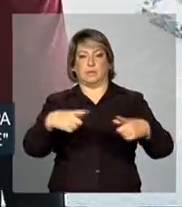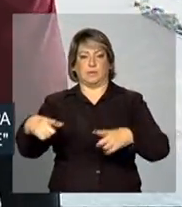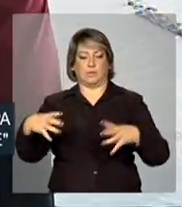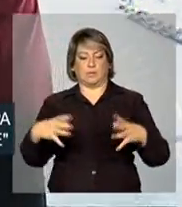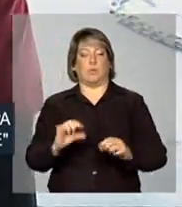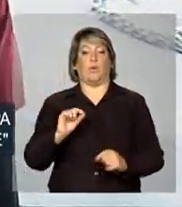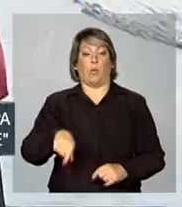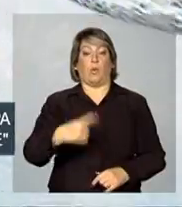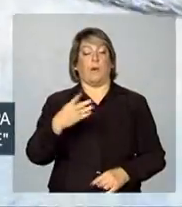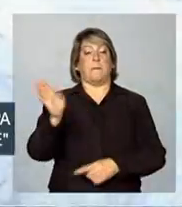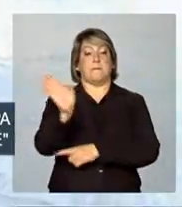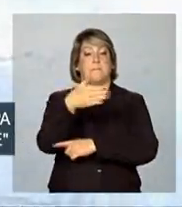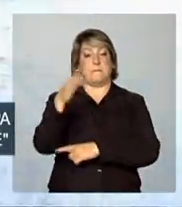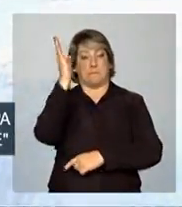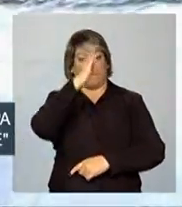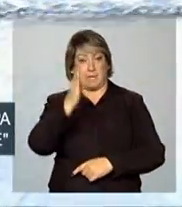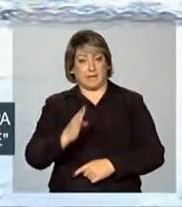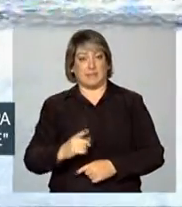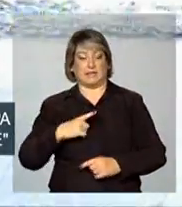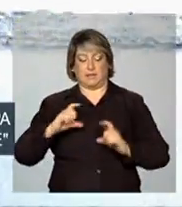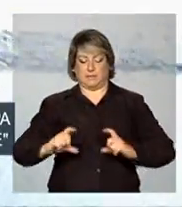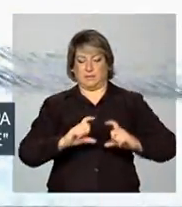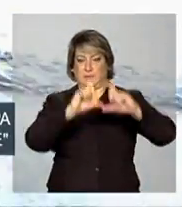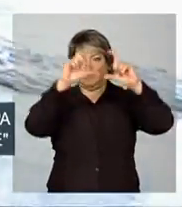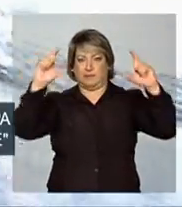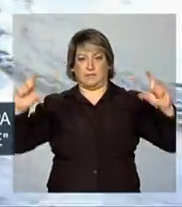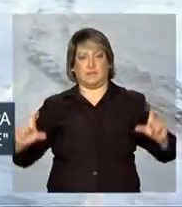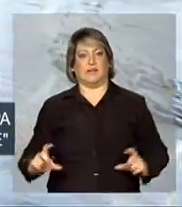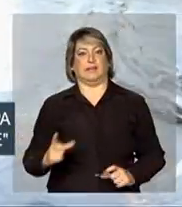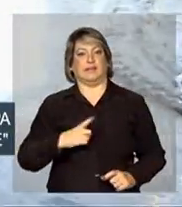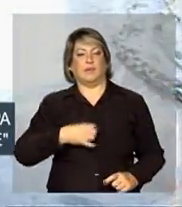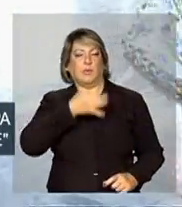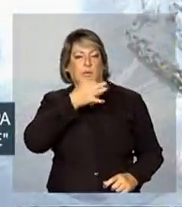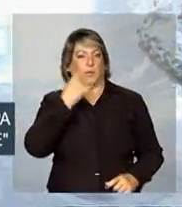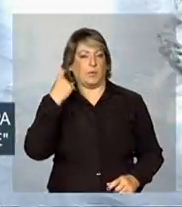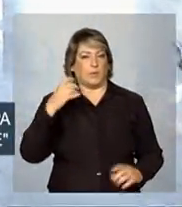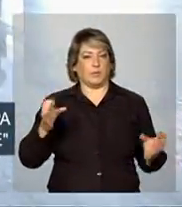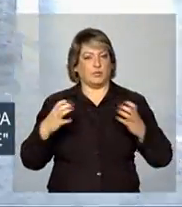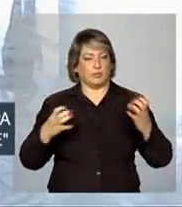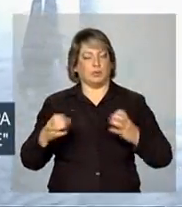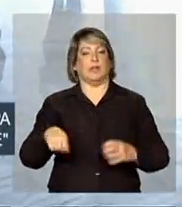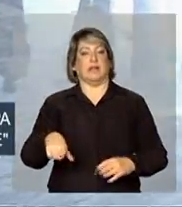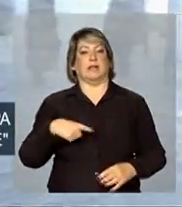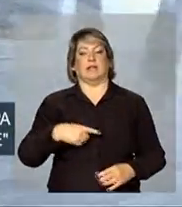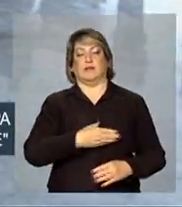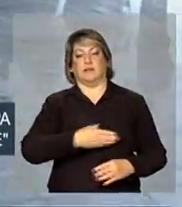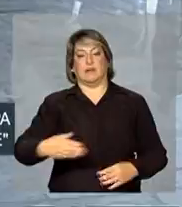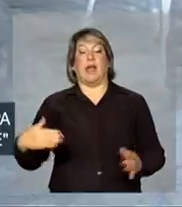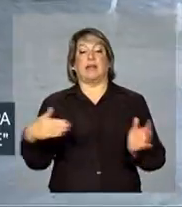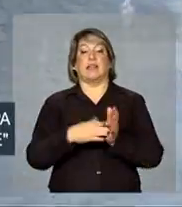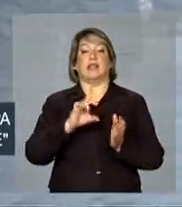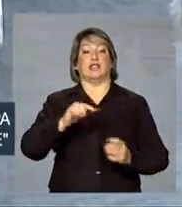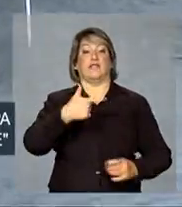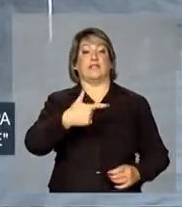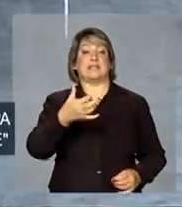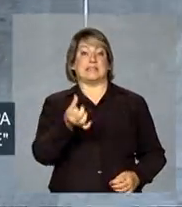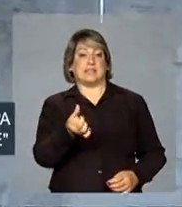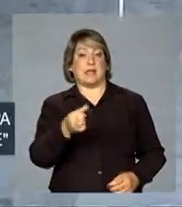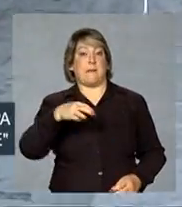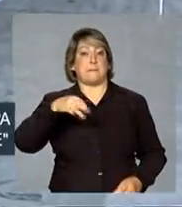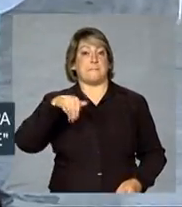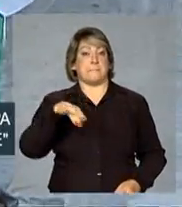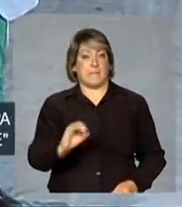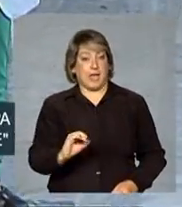então, a bandeira brasileira formada pelas cachirolas. A exposição segue até o dia 26 de